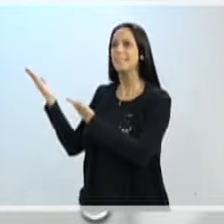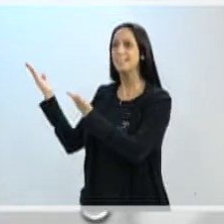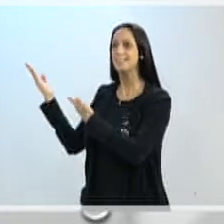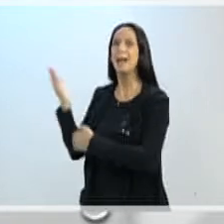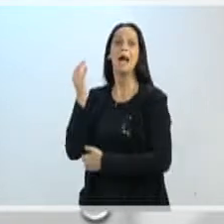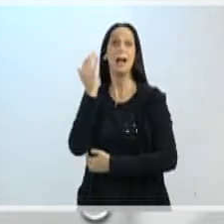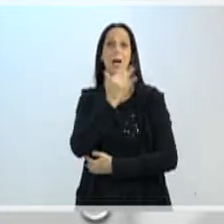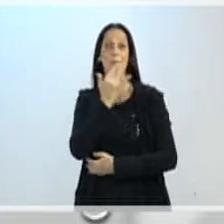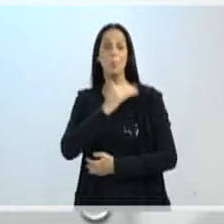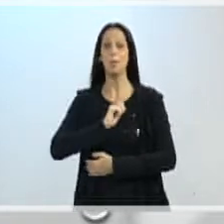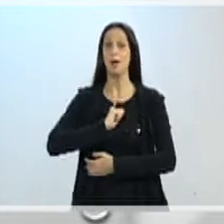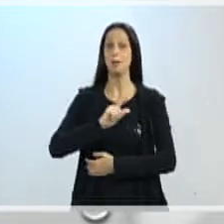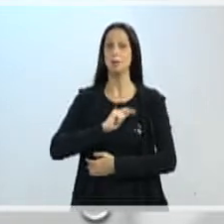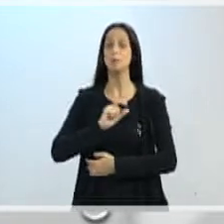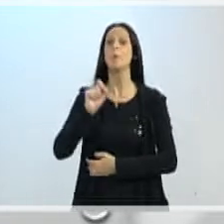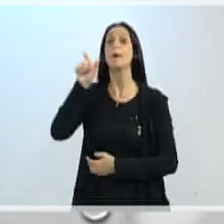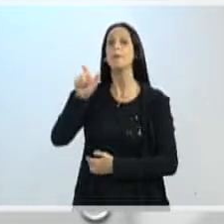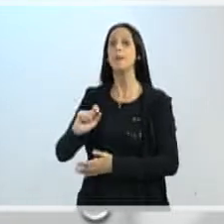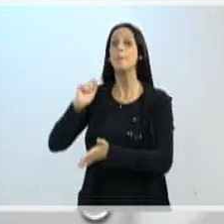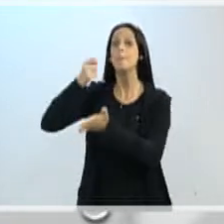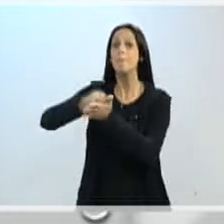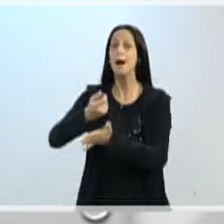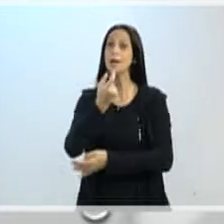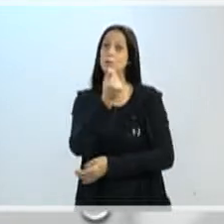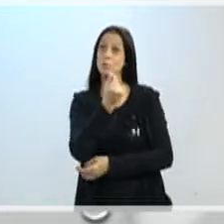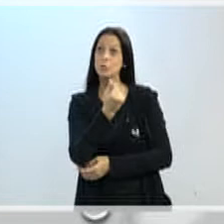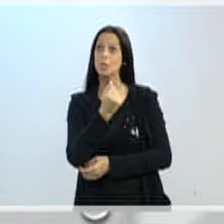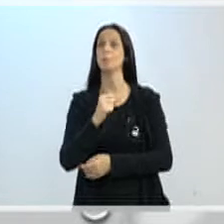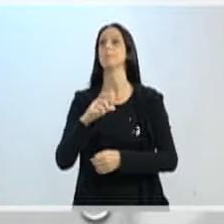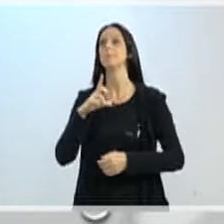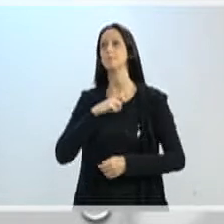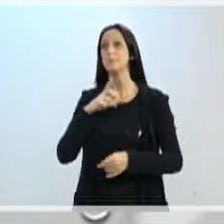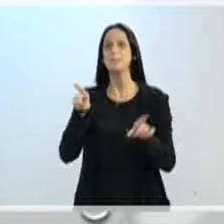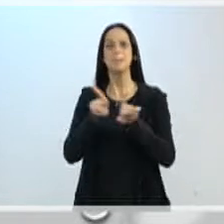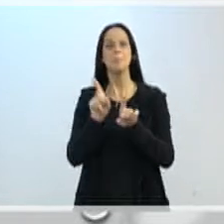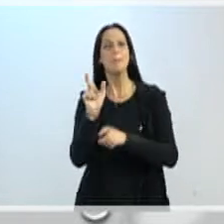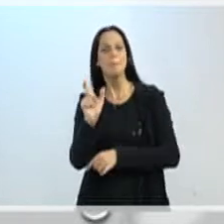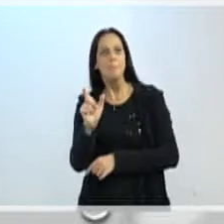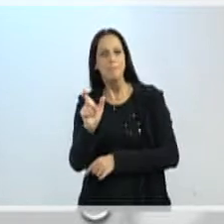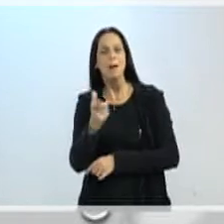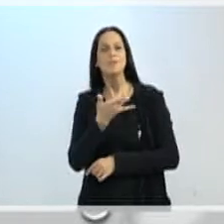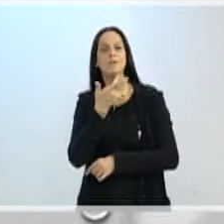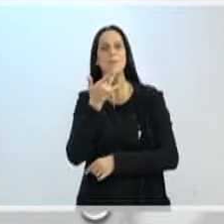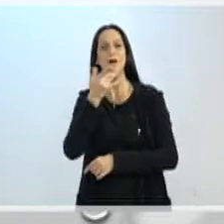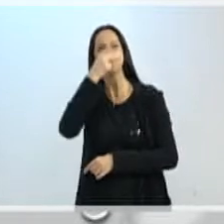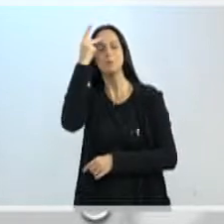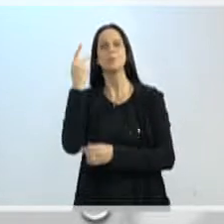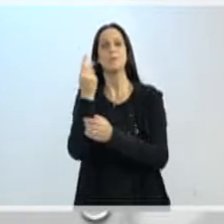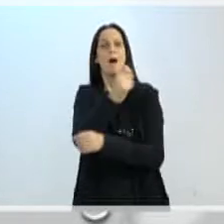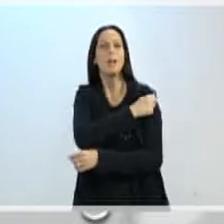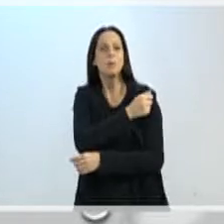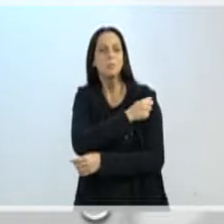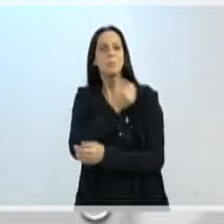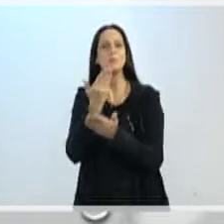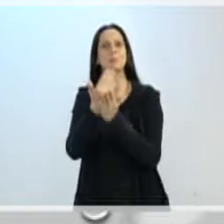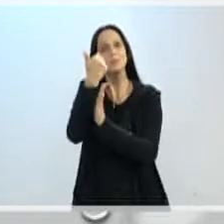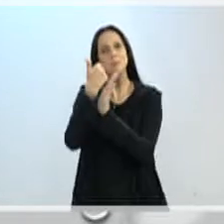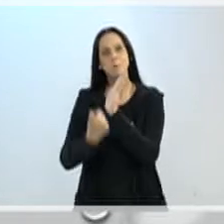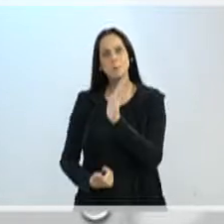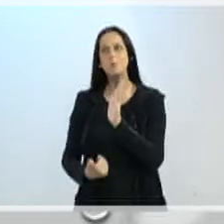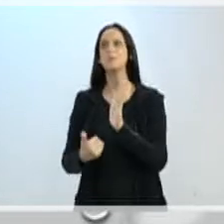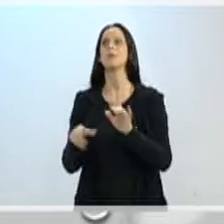paga em dinheiro, e depois tem o passe fácil, tem o escolar, tem a gratuidade, então todos esses dados hoje, eles estão